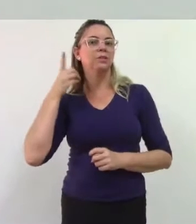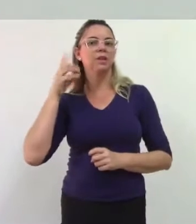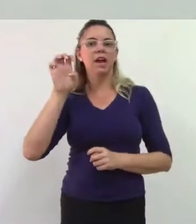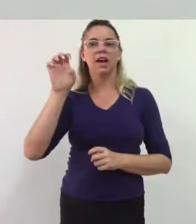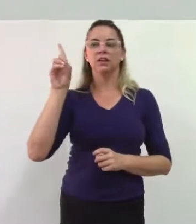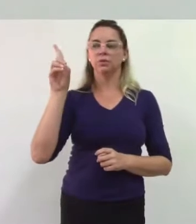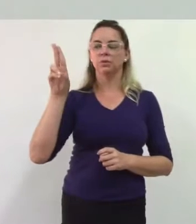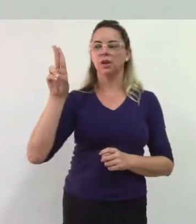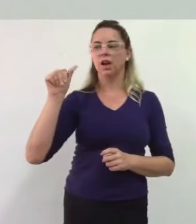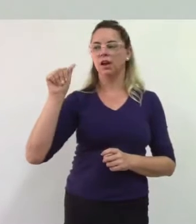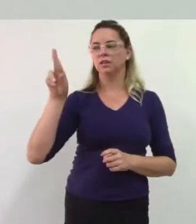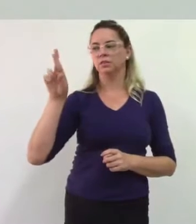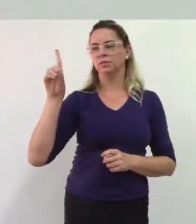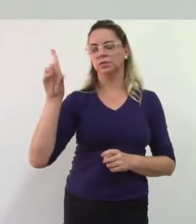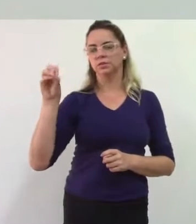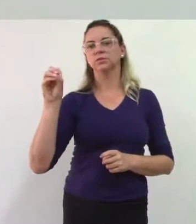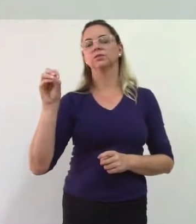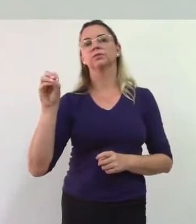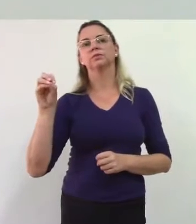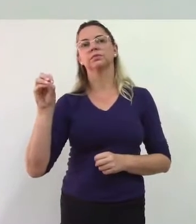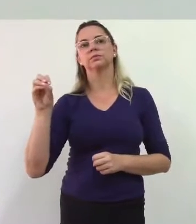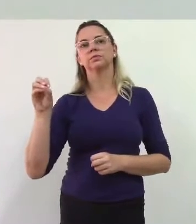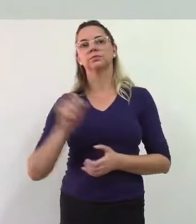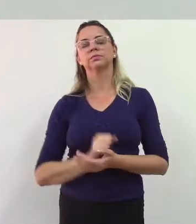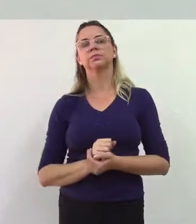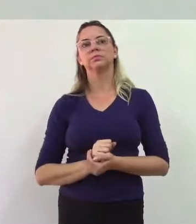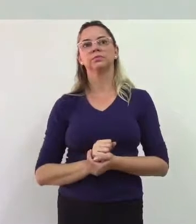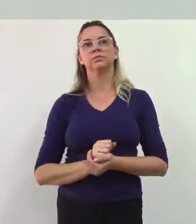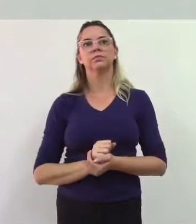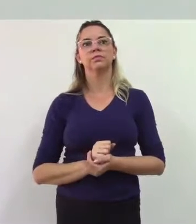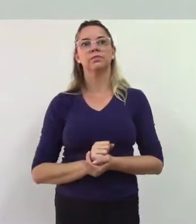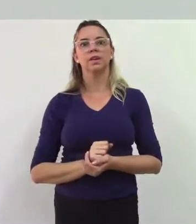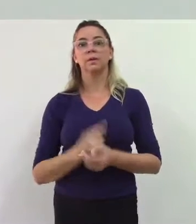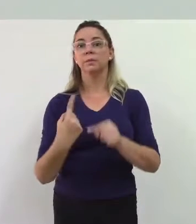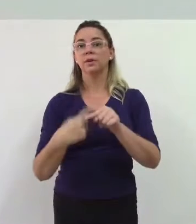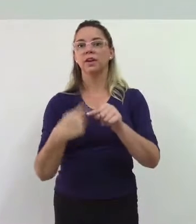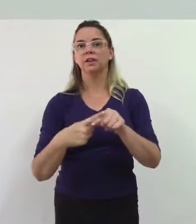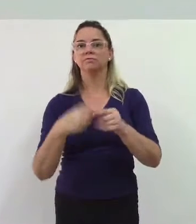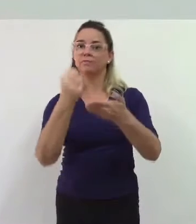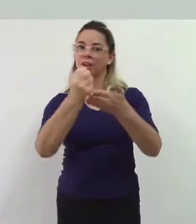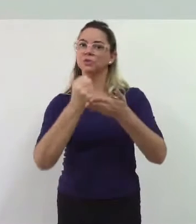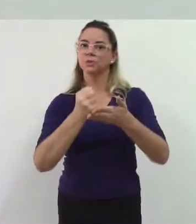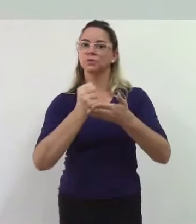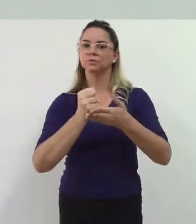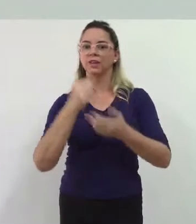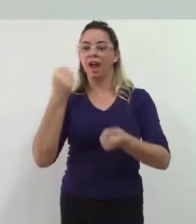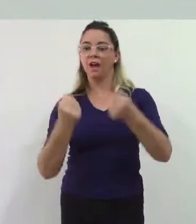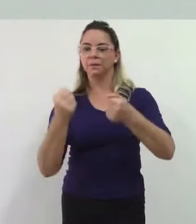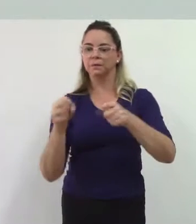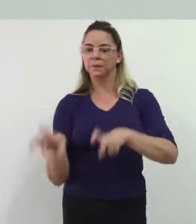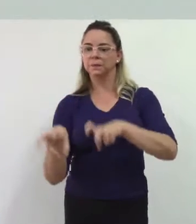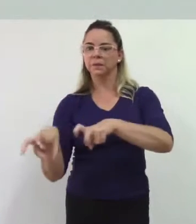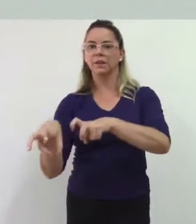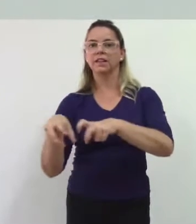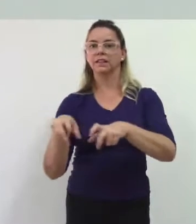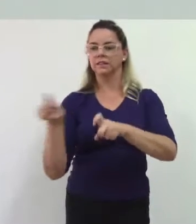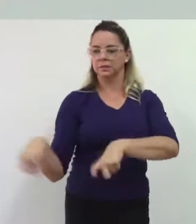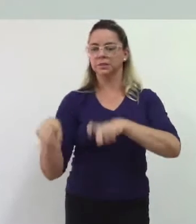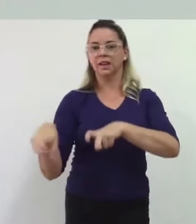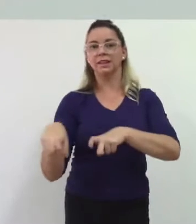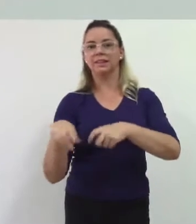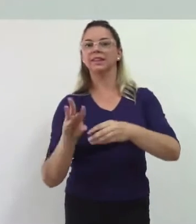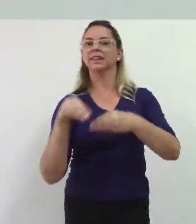pela entrega de duas reescavadeiras de perforações de 26 postos